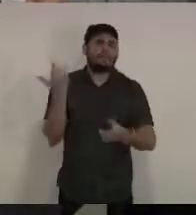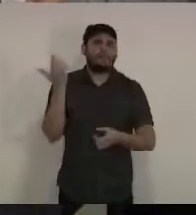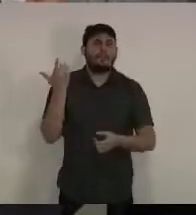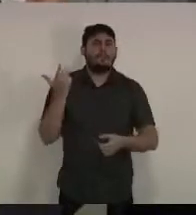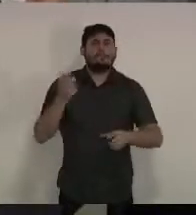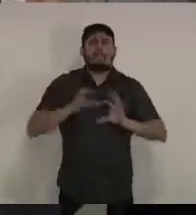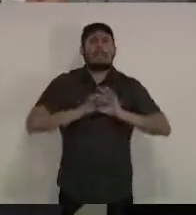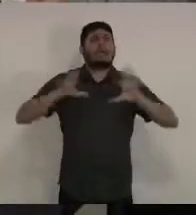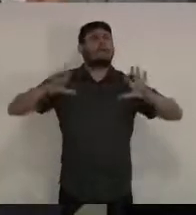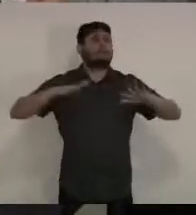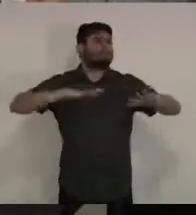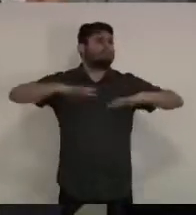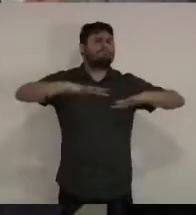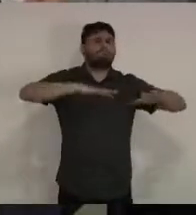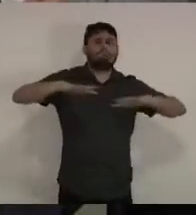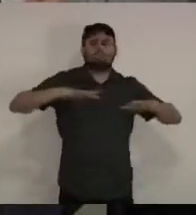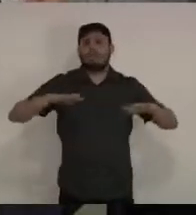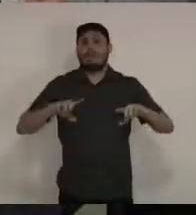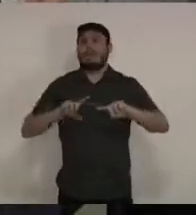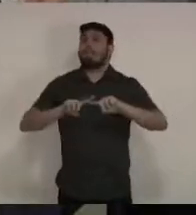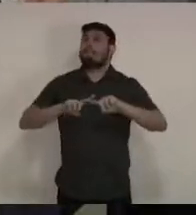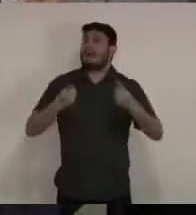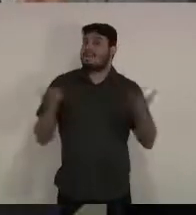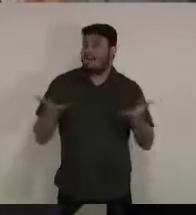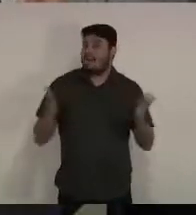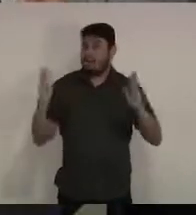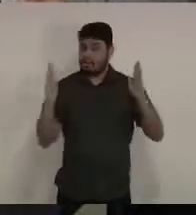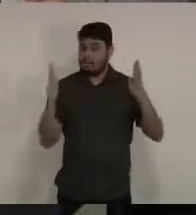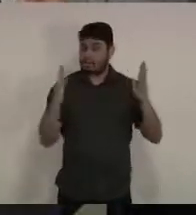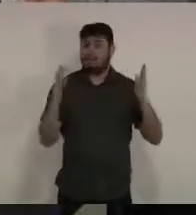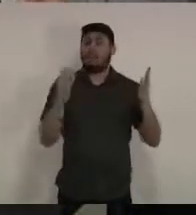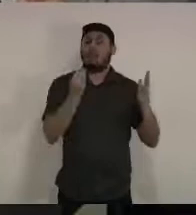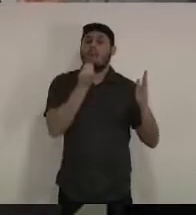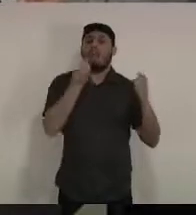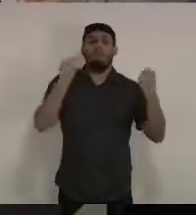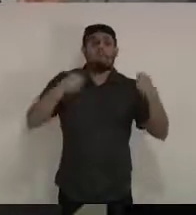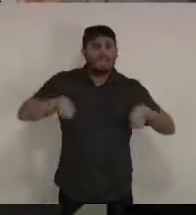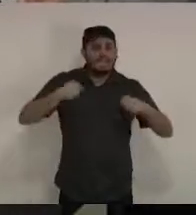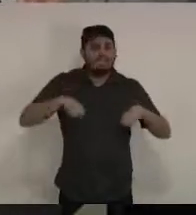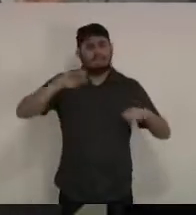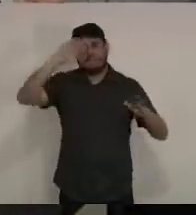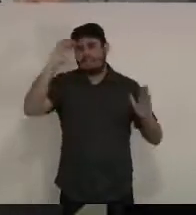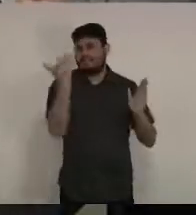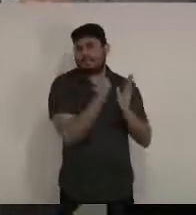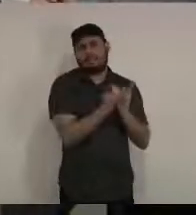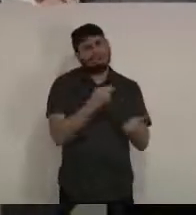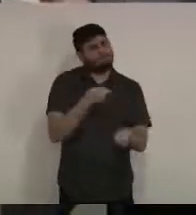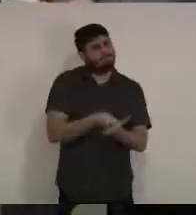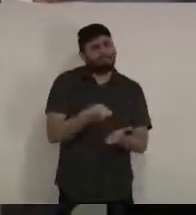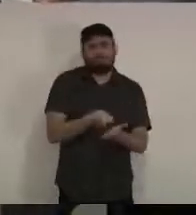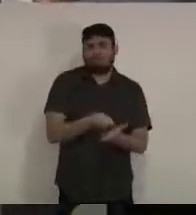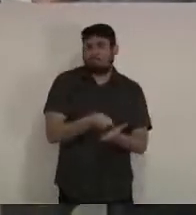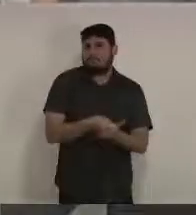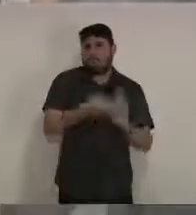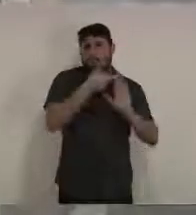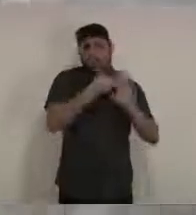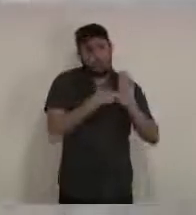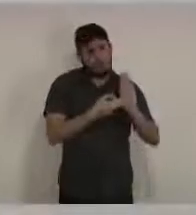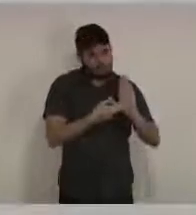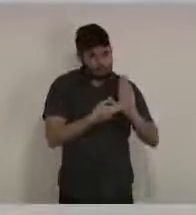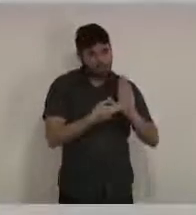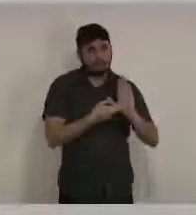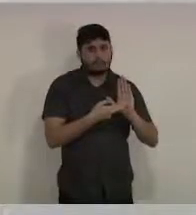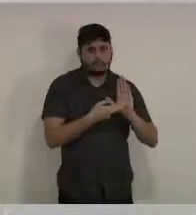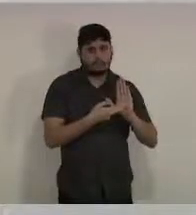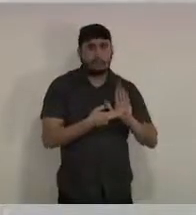maneira mais rápida. A gente precisa aprofundar agora as medidas e as medidas são aqui descritas para que a gente possa voltar